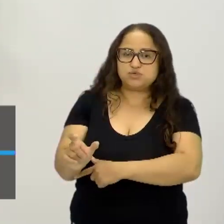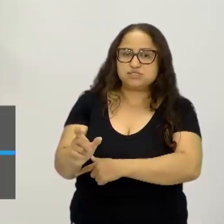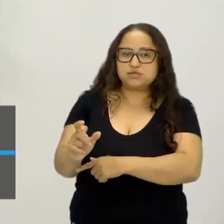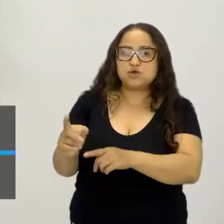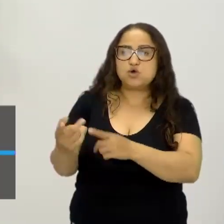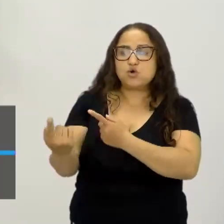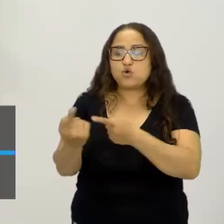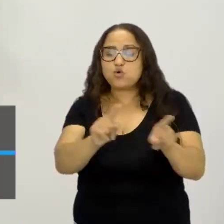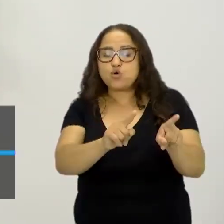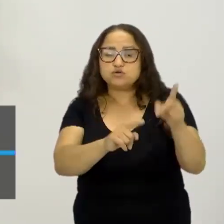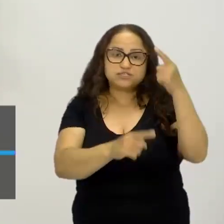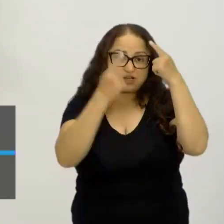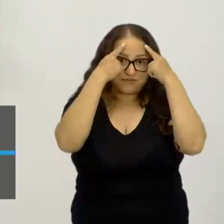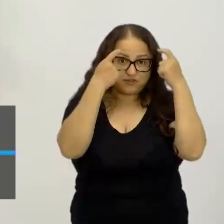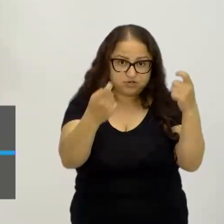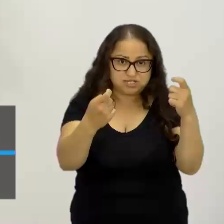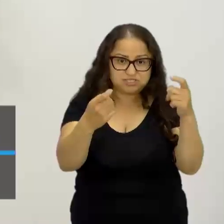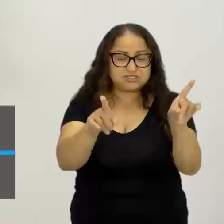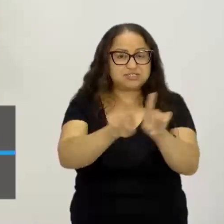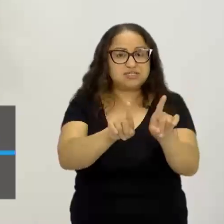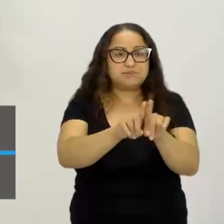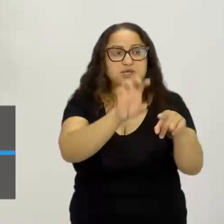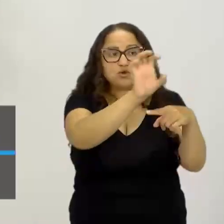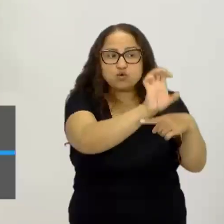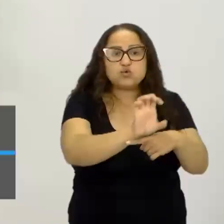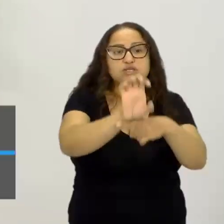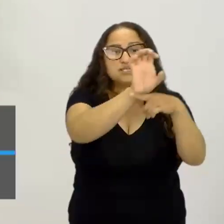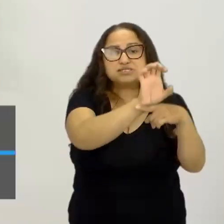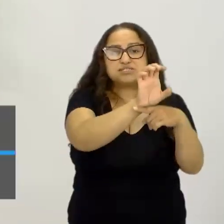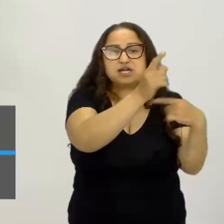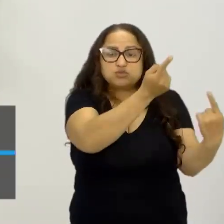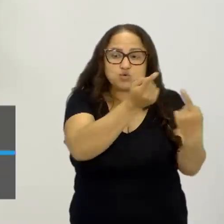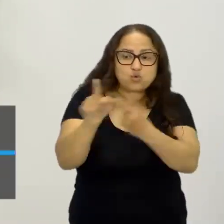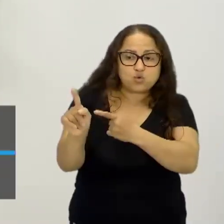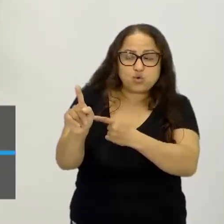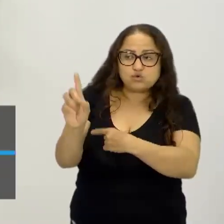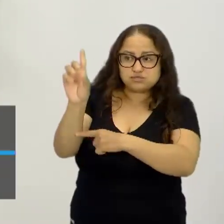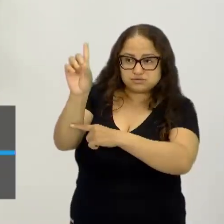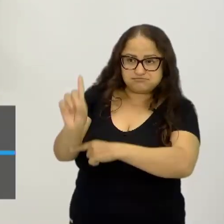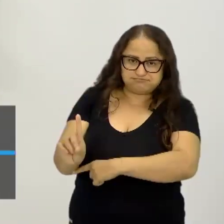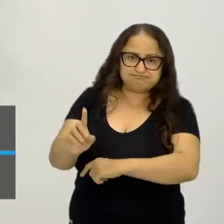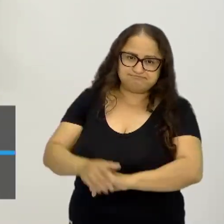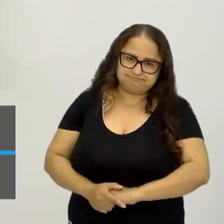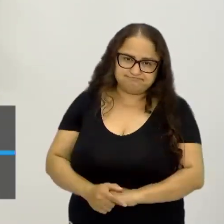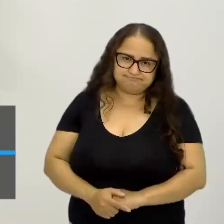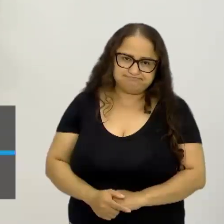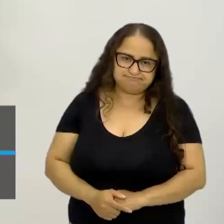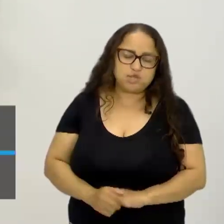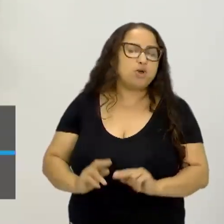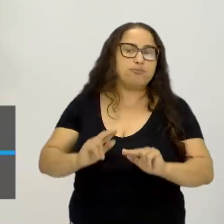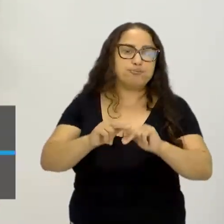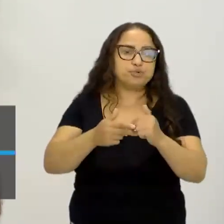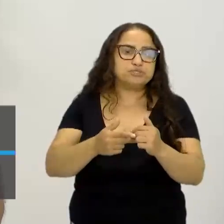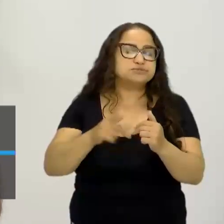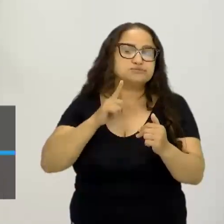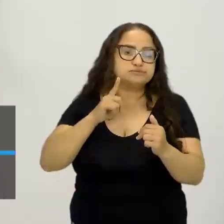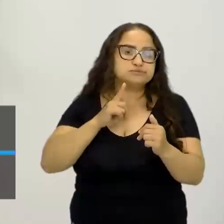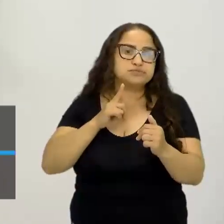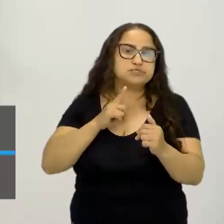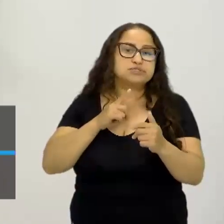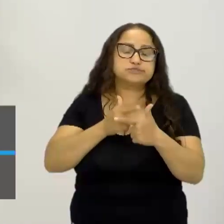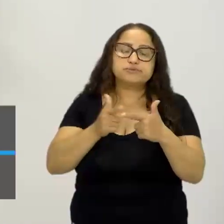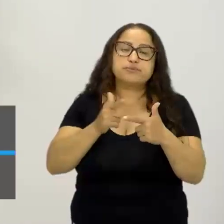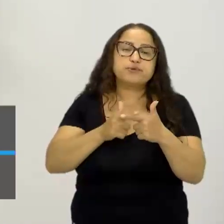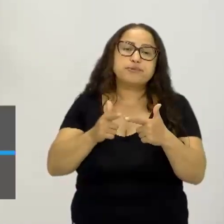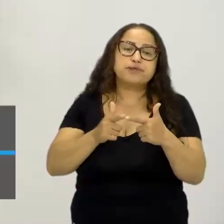e um jogo também entre o Estado e os indivíduos, né, justamente para que o Estado, a gente